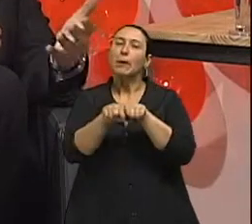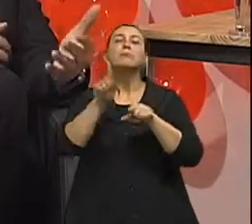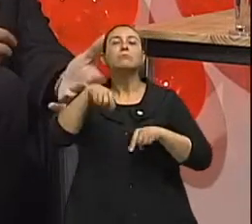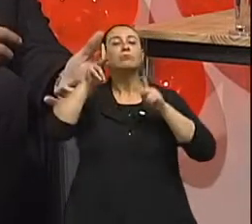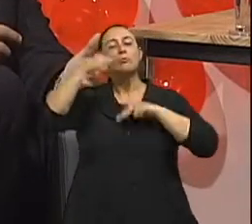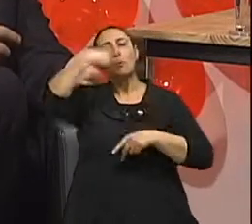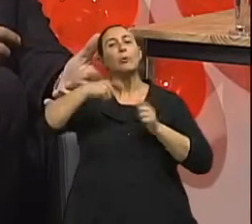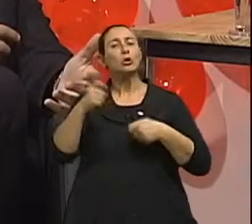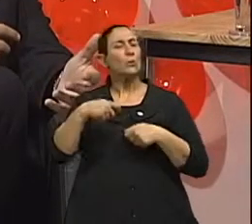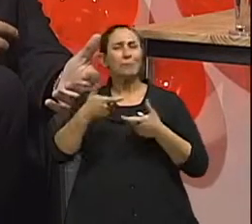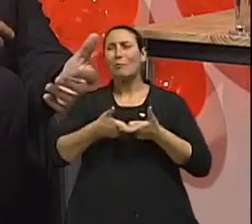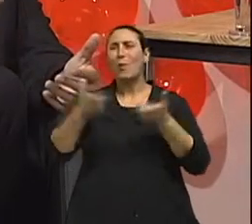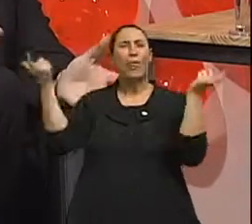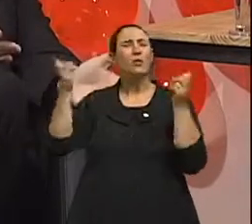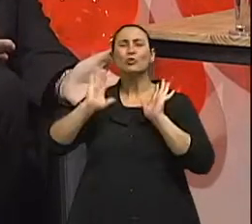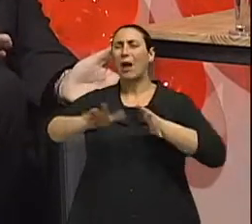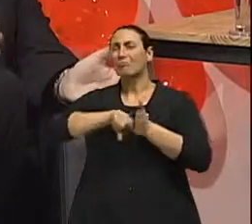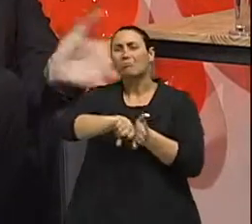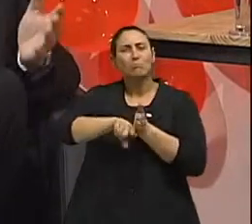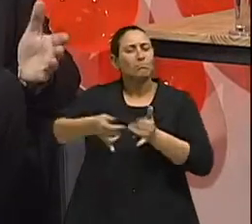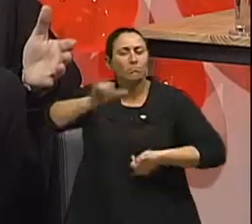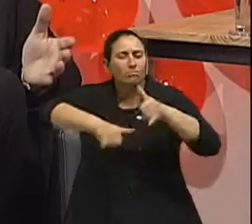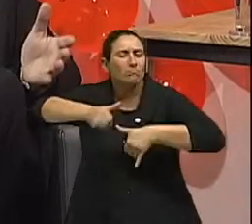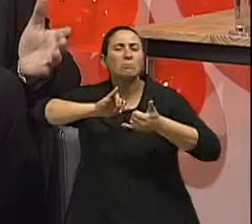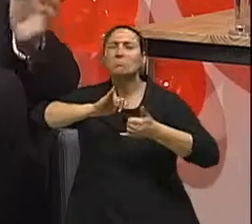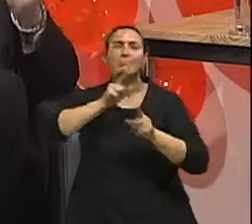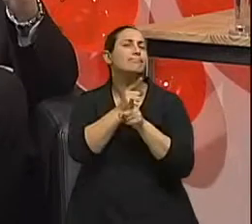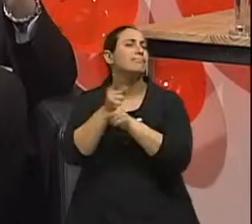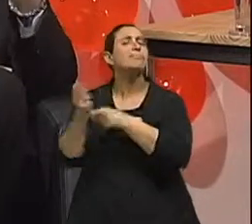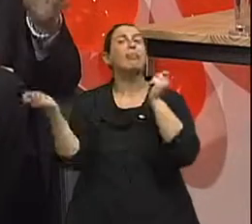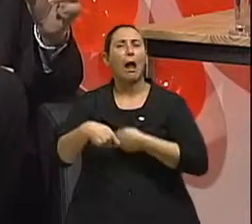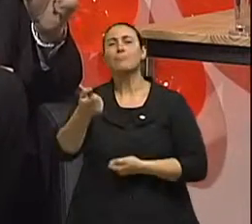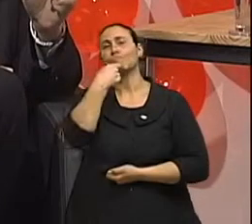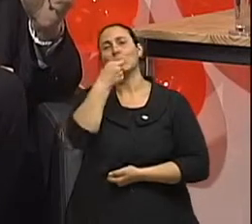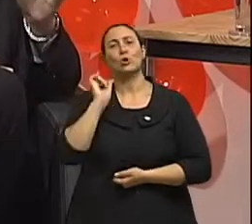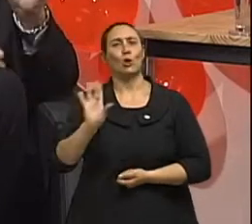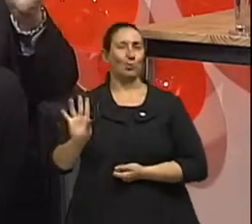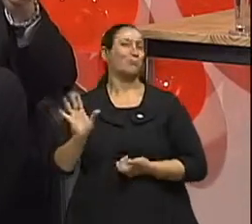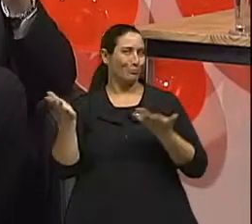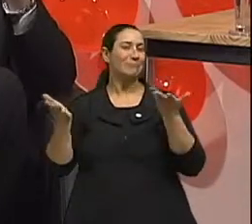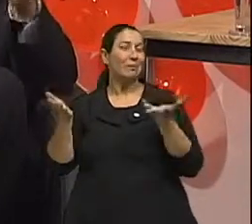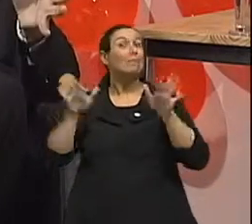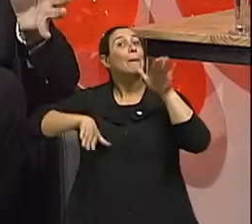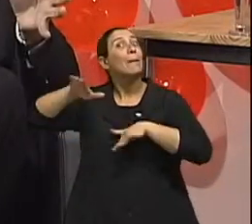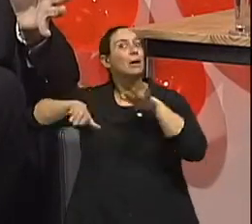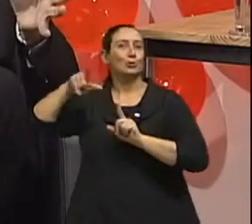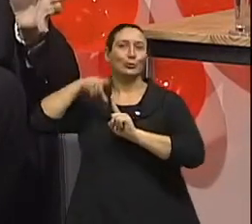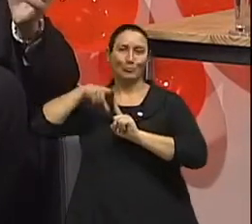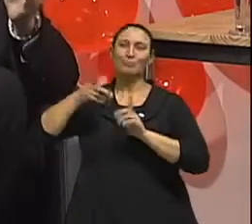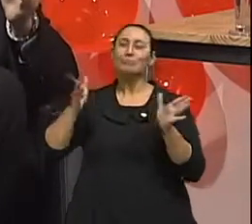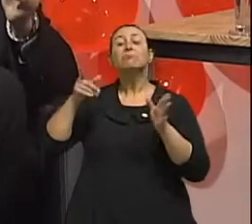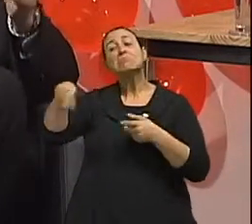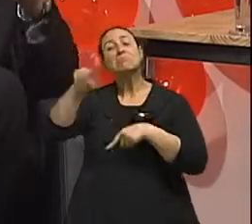maioria dos novos recursos em medicina tem apontado nessa direção. Em terapia-alvo, portanto, eu sei exatamente o eu